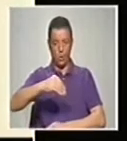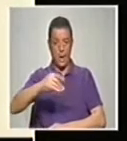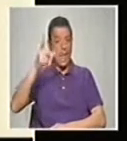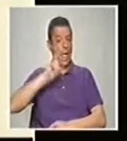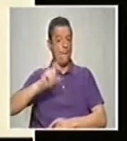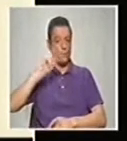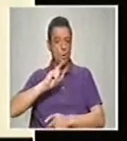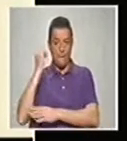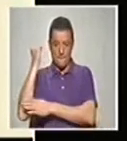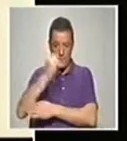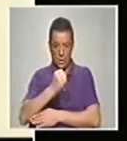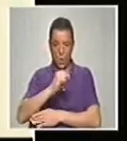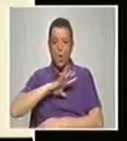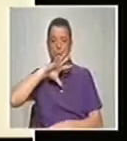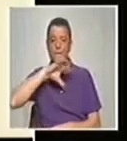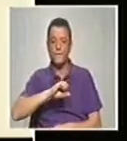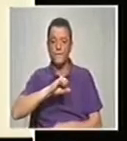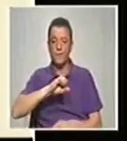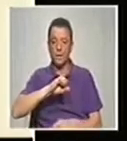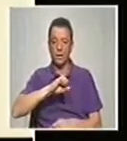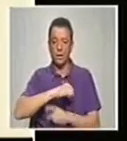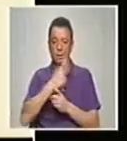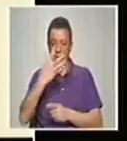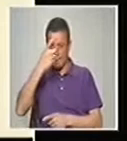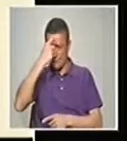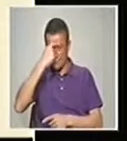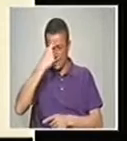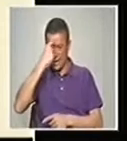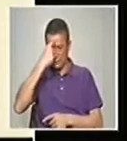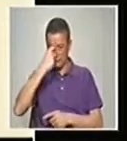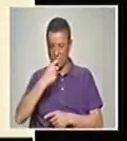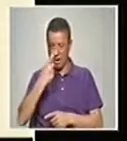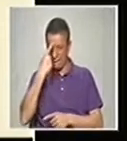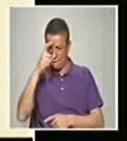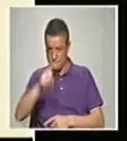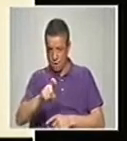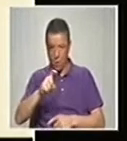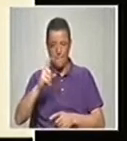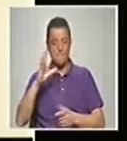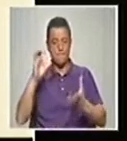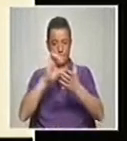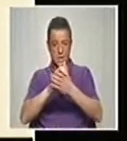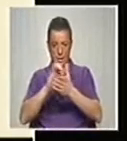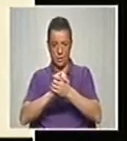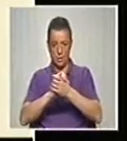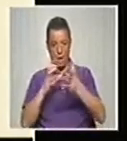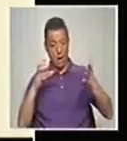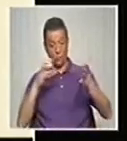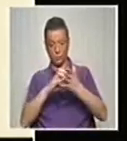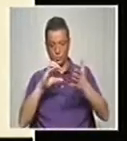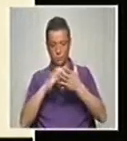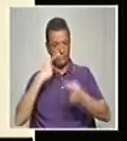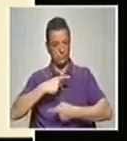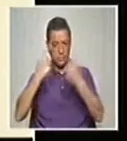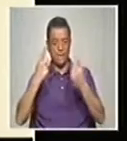mata os filhos para se vingar do marido, não é apenas uma mulher, é um símbolo, e sobrevive ao